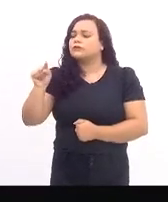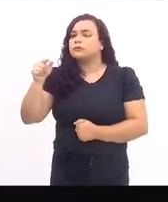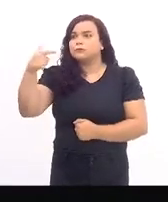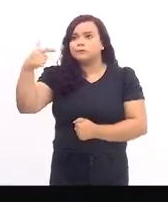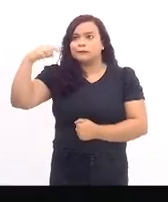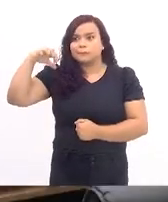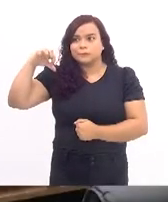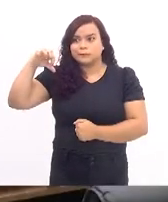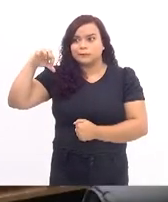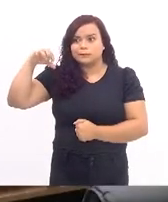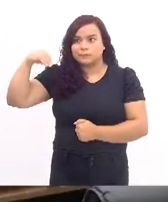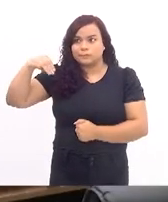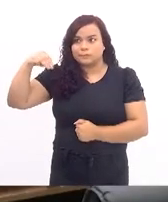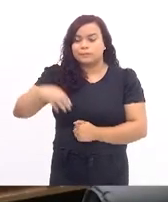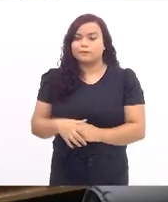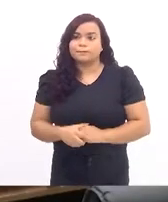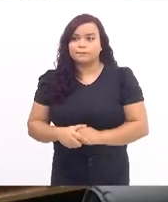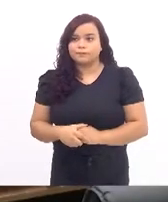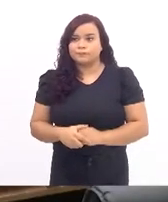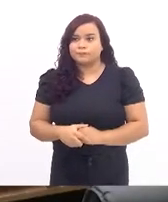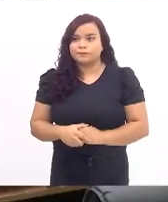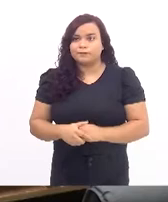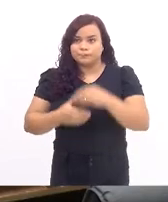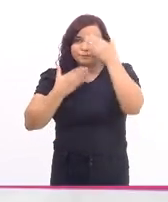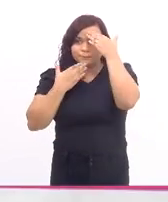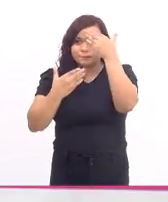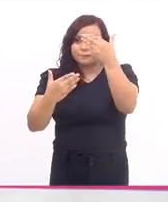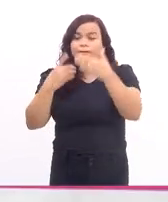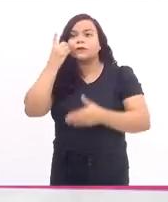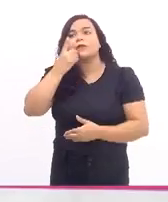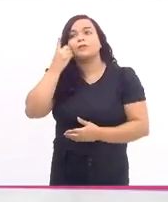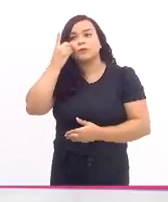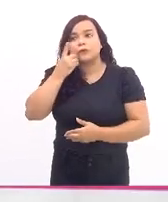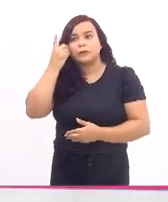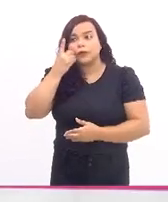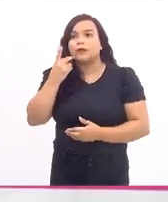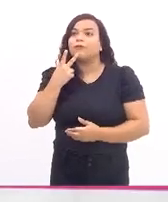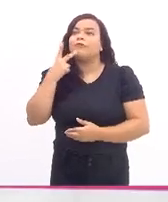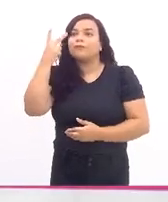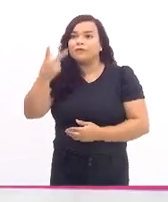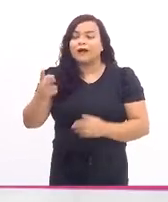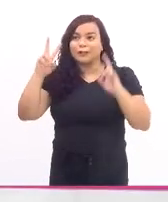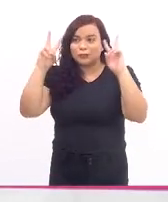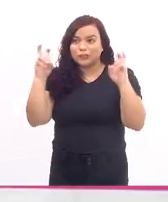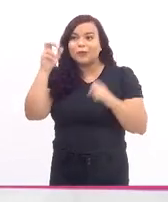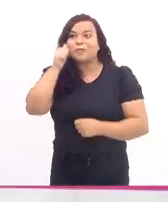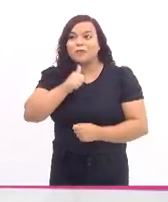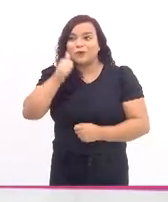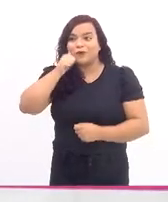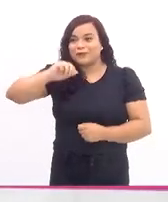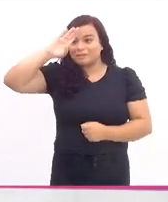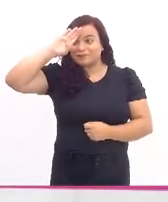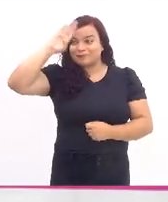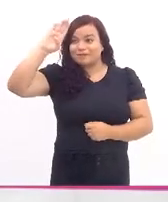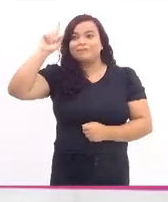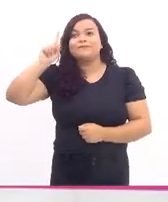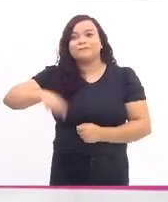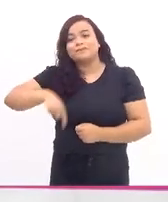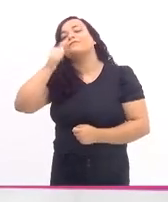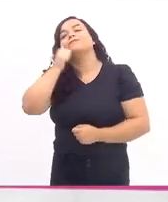minutos. Obrigada, deputado, pela menção às mulheres, principalmente às mulheres